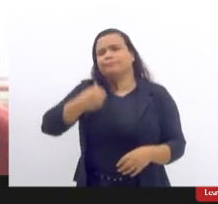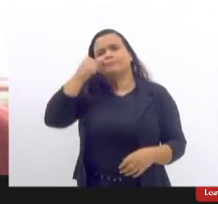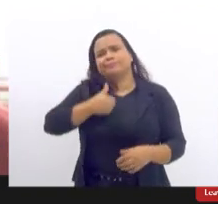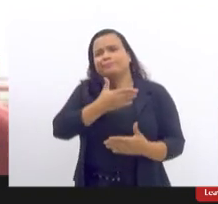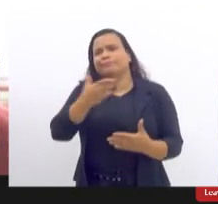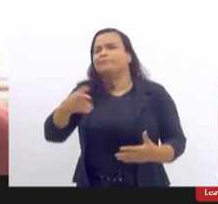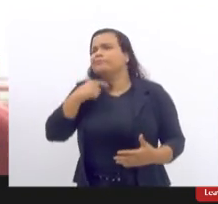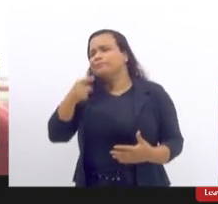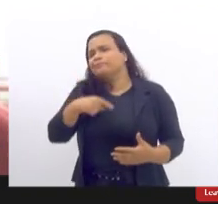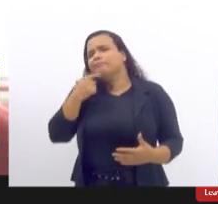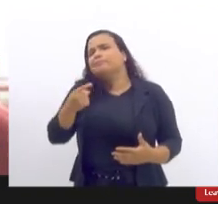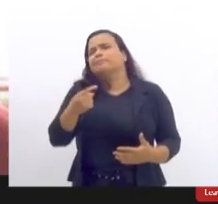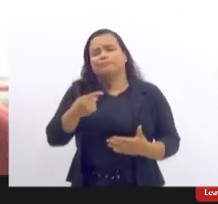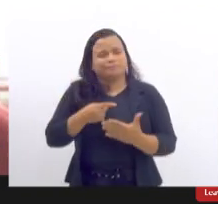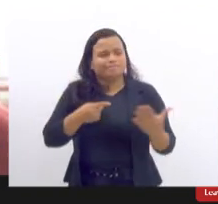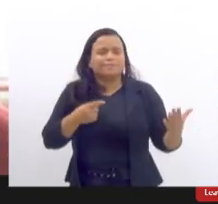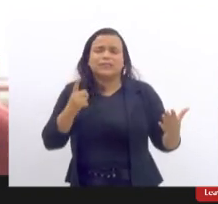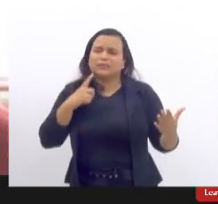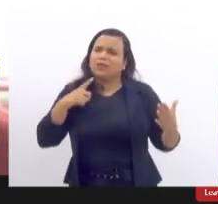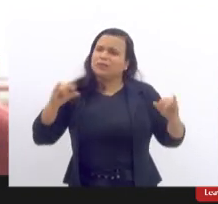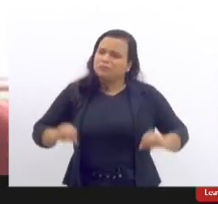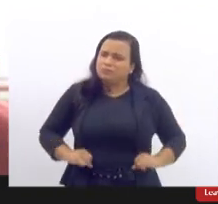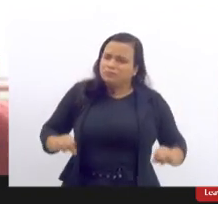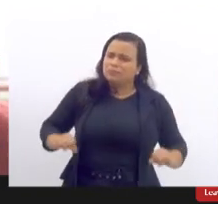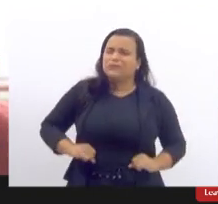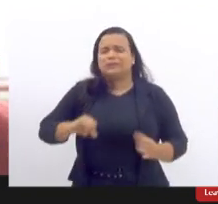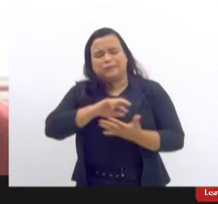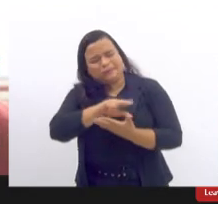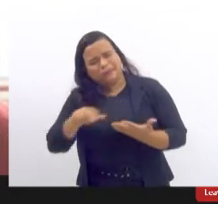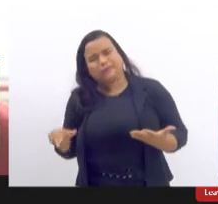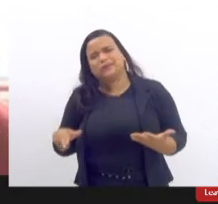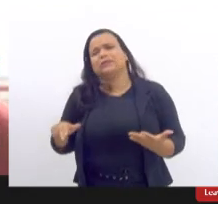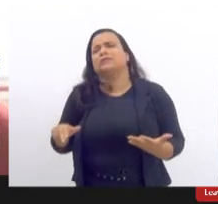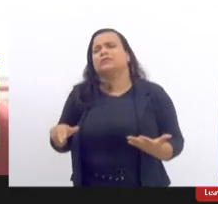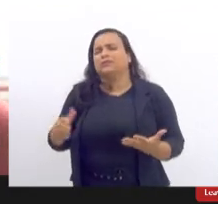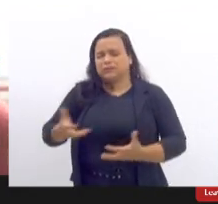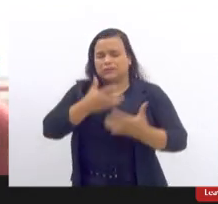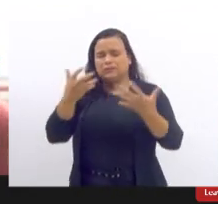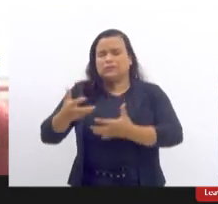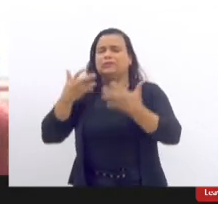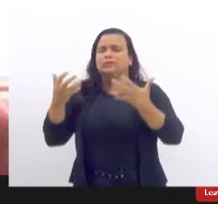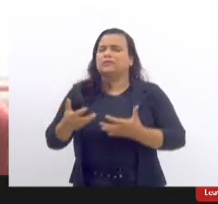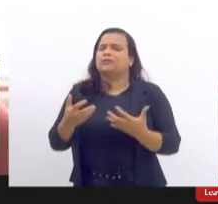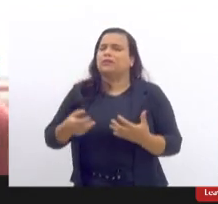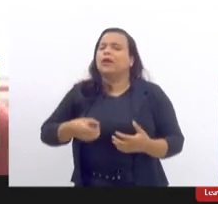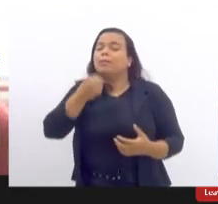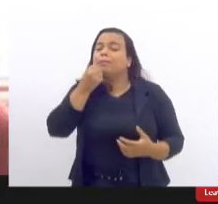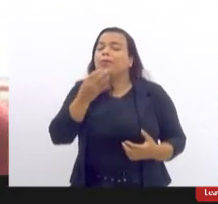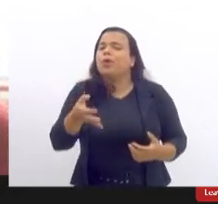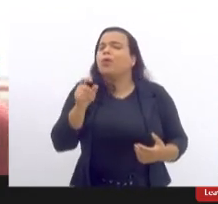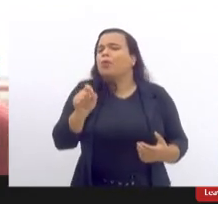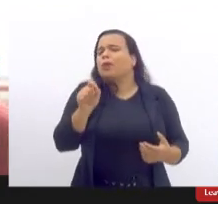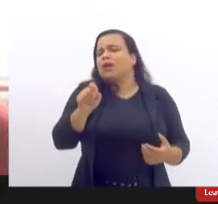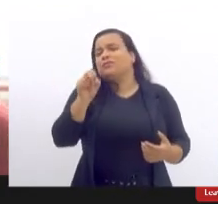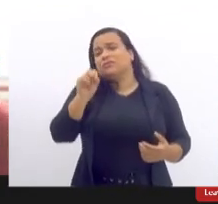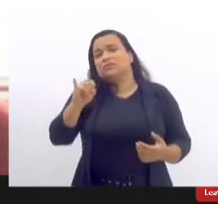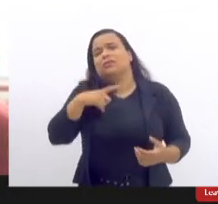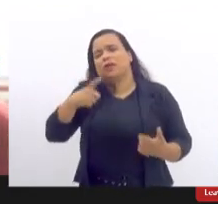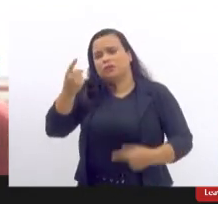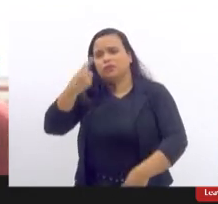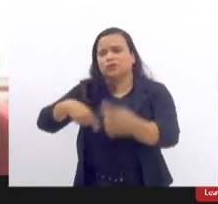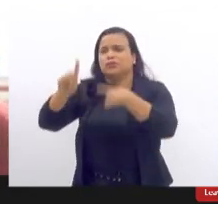que são expostas a esse sofrimento é é muito bom quando há um sucesso